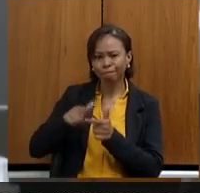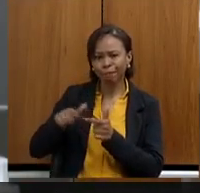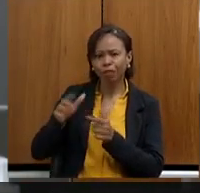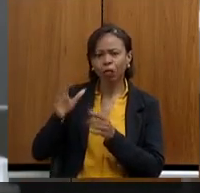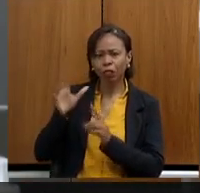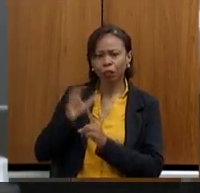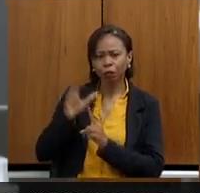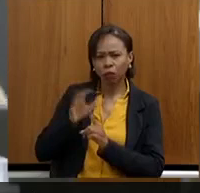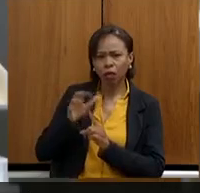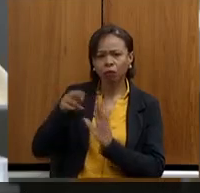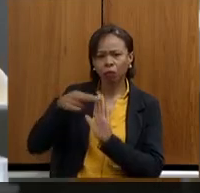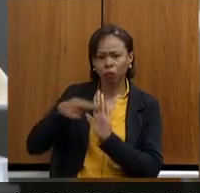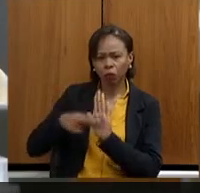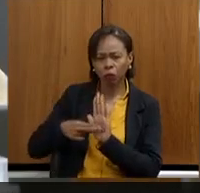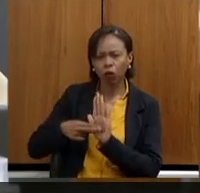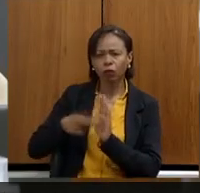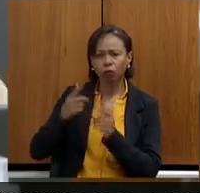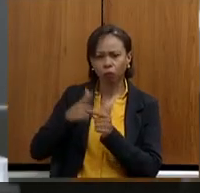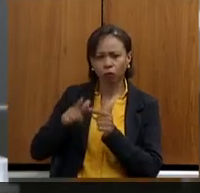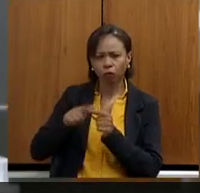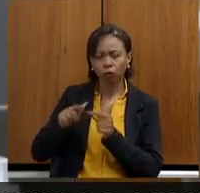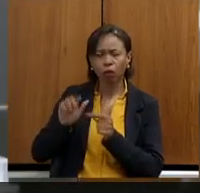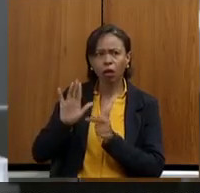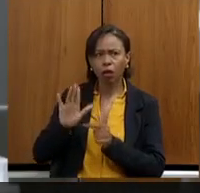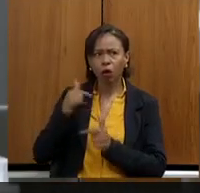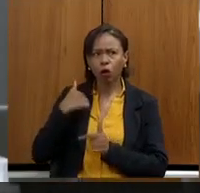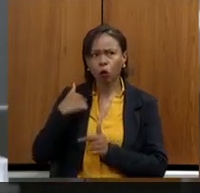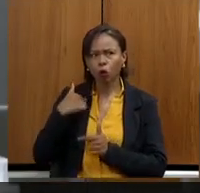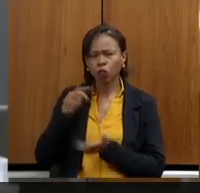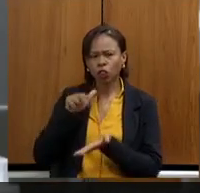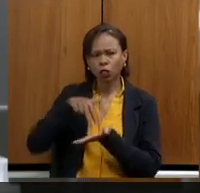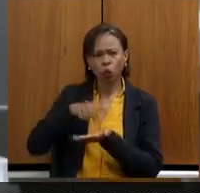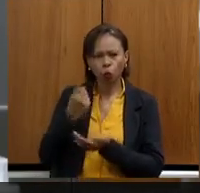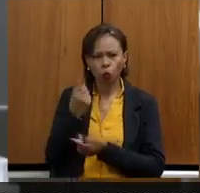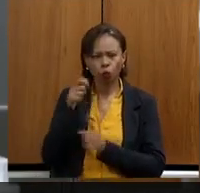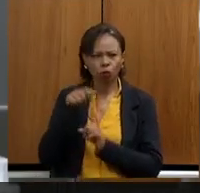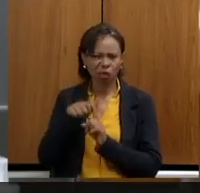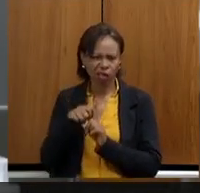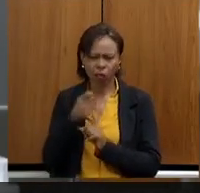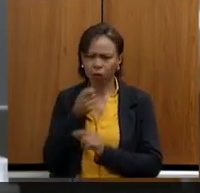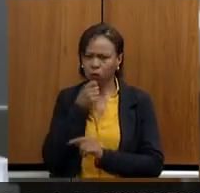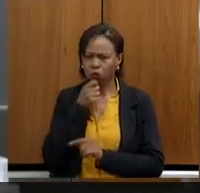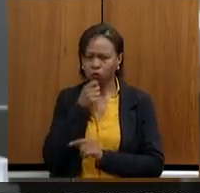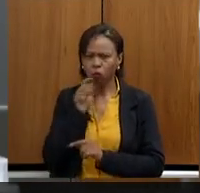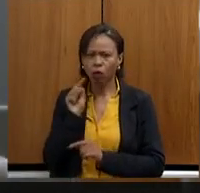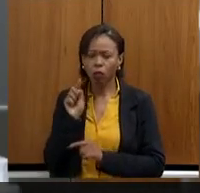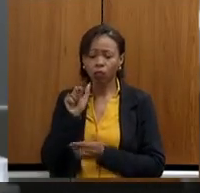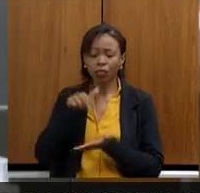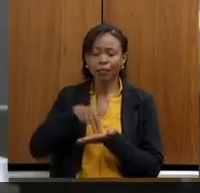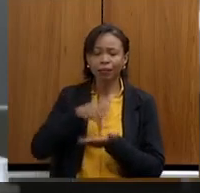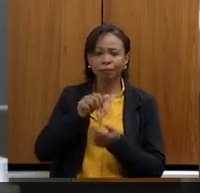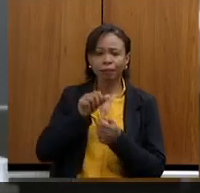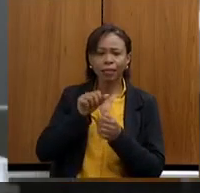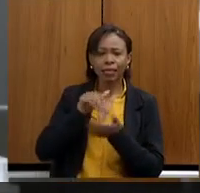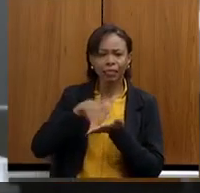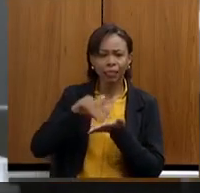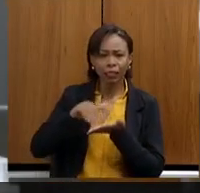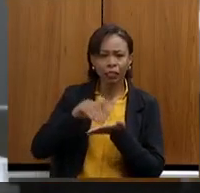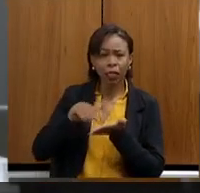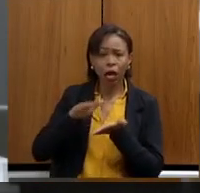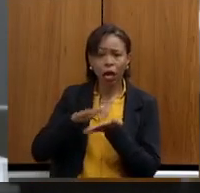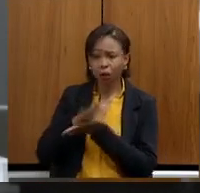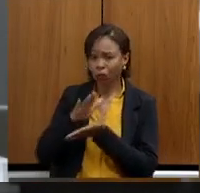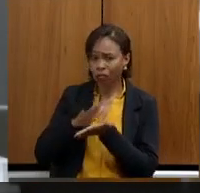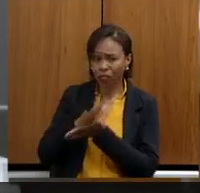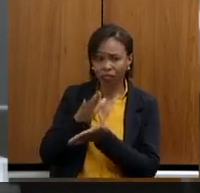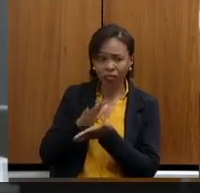Eu tornei, naquele momento, não tinha um mês que eu tinha chegado à secretaria a publicação sem efeito para que a gente pudesse